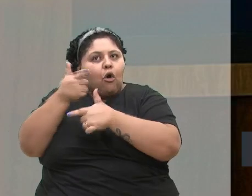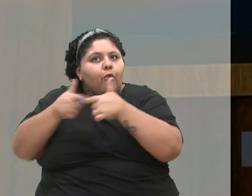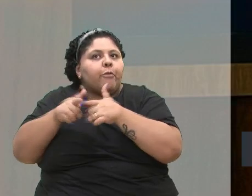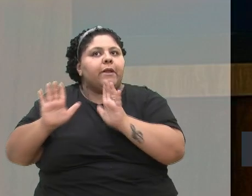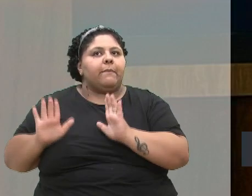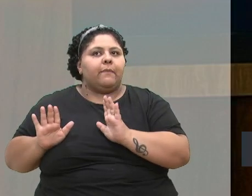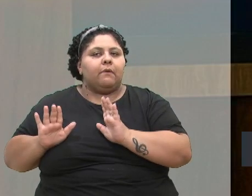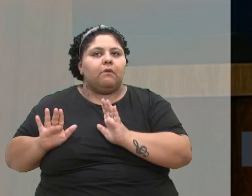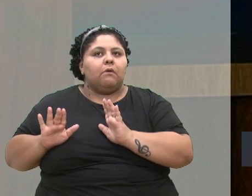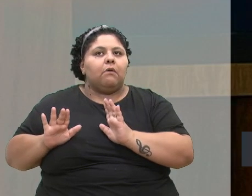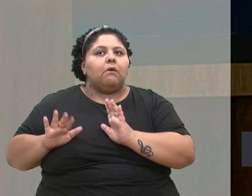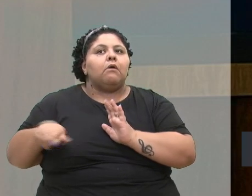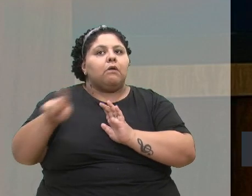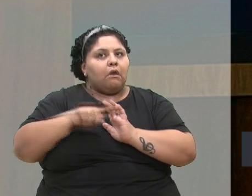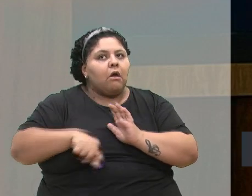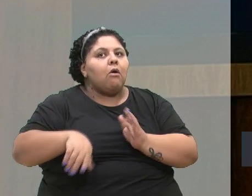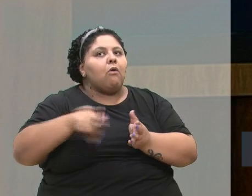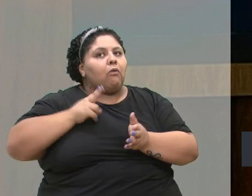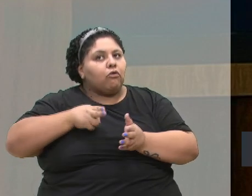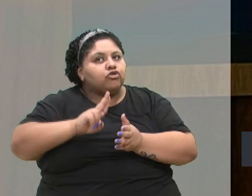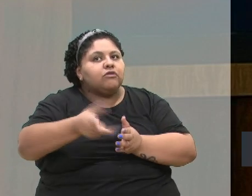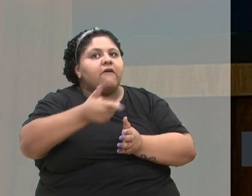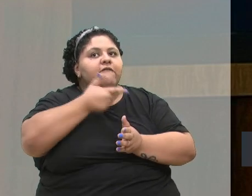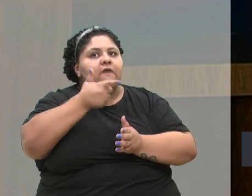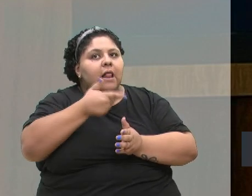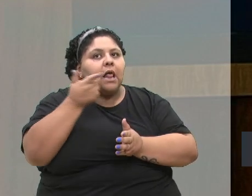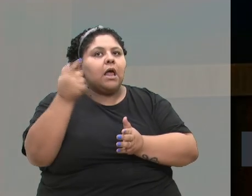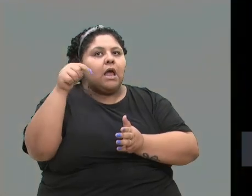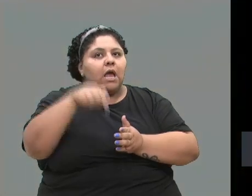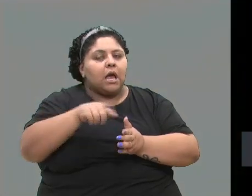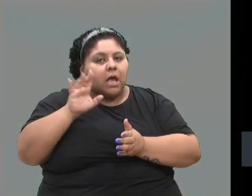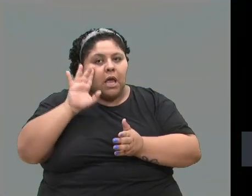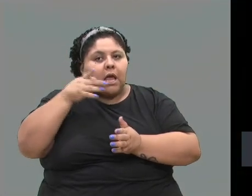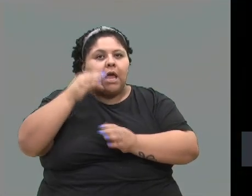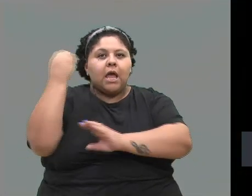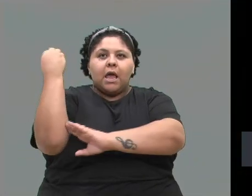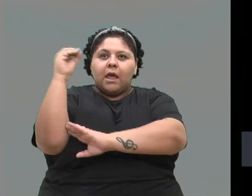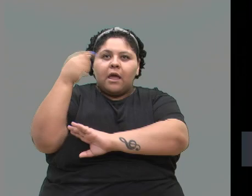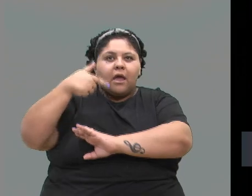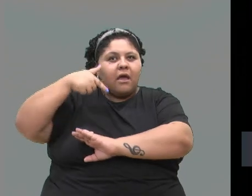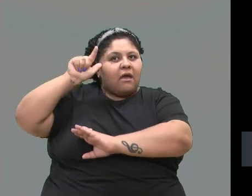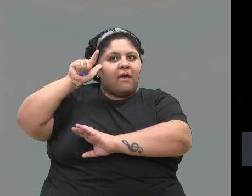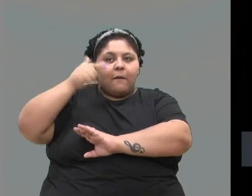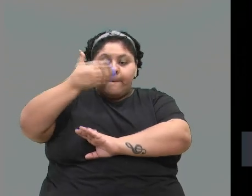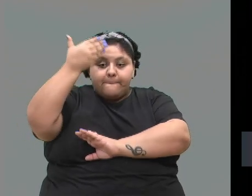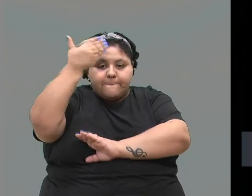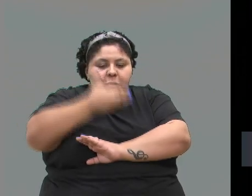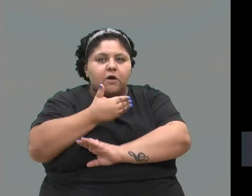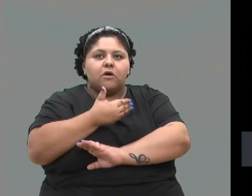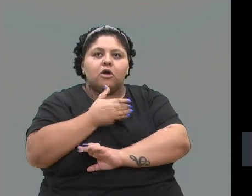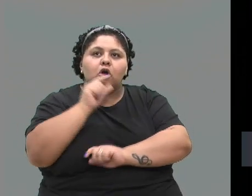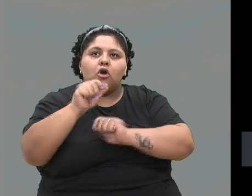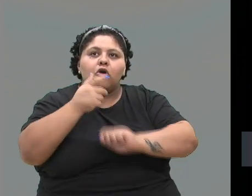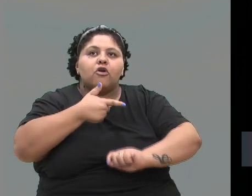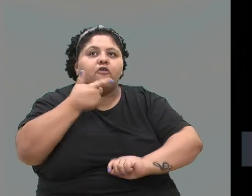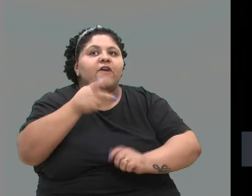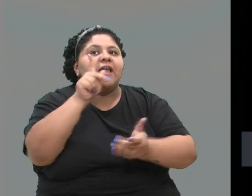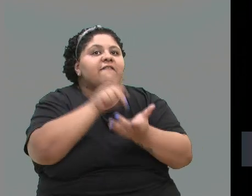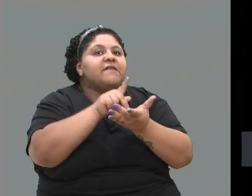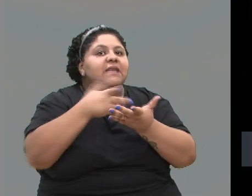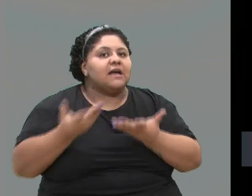E isso eu vou bater enquanto eu estiver aqui. E isso que aconteceu em Porto Alegre ontem é a prova do que eu disse é verdade.